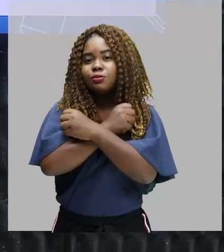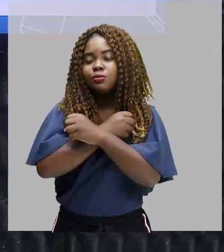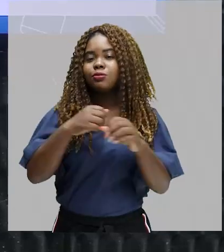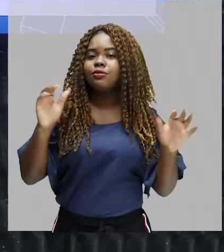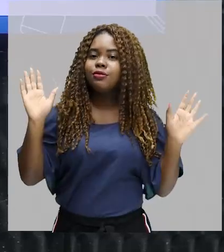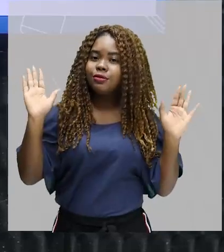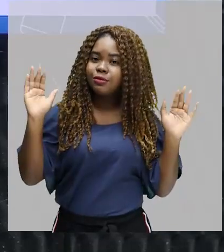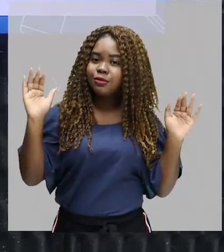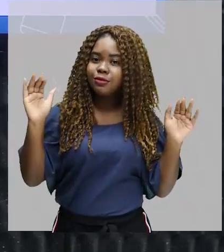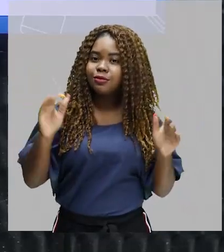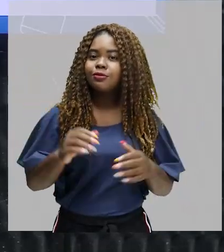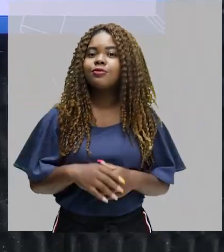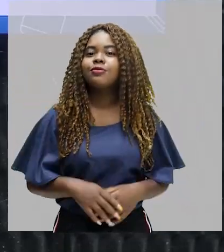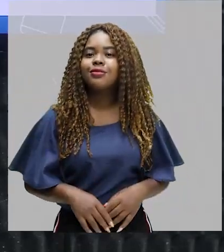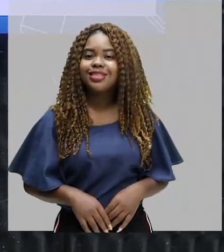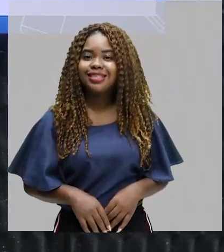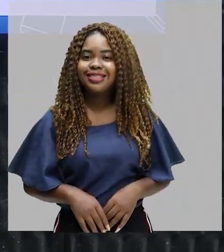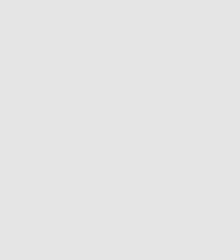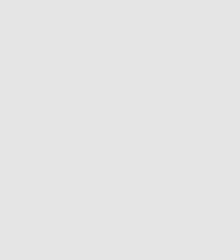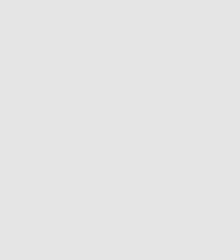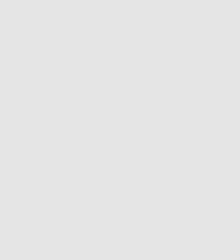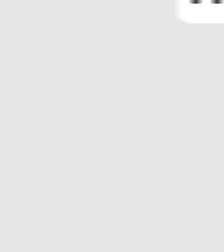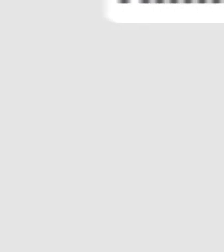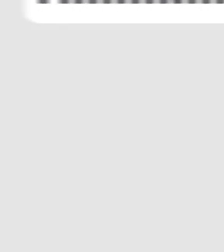na próxima aula e um grande abraço.